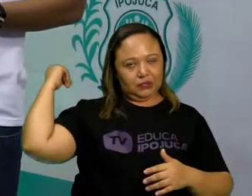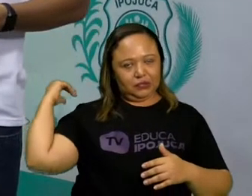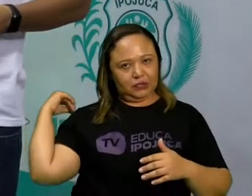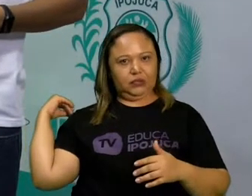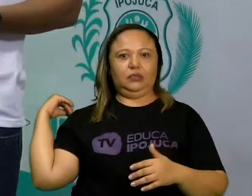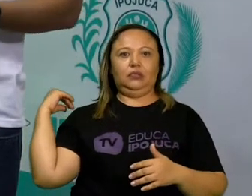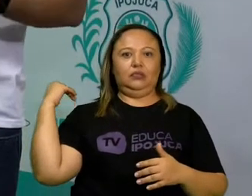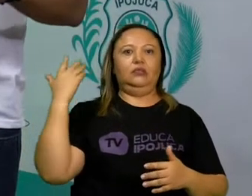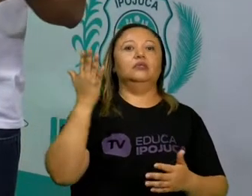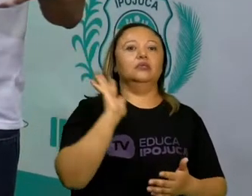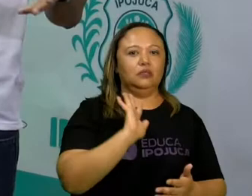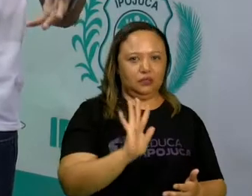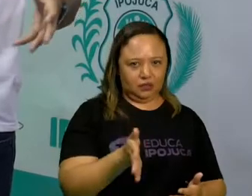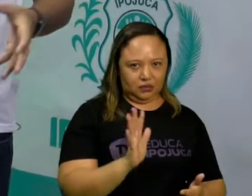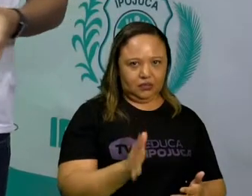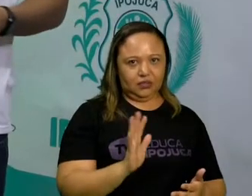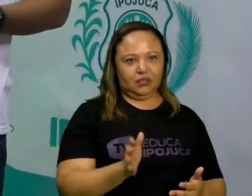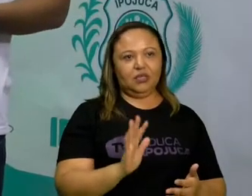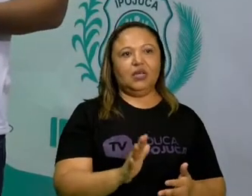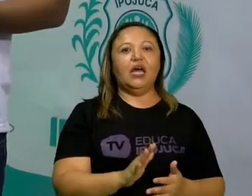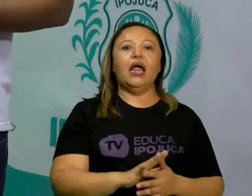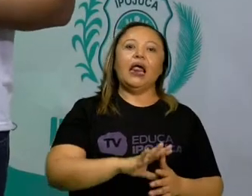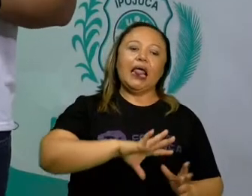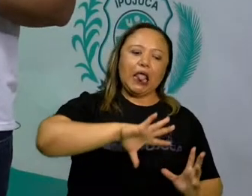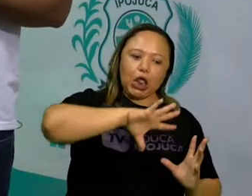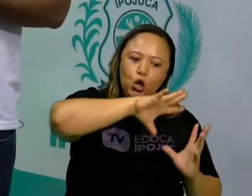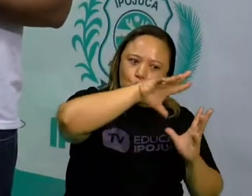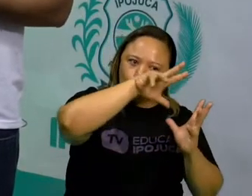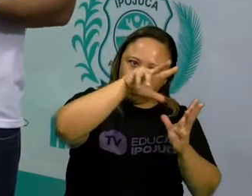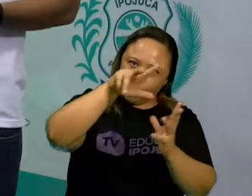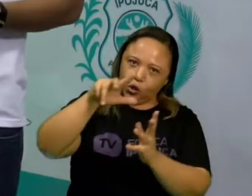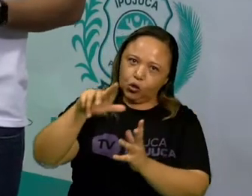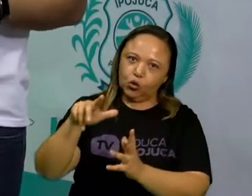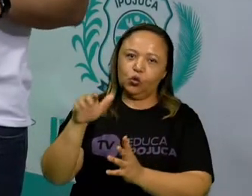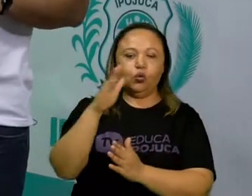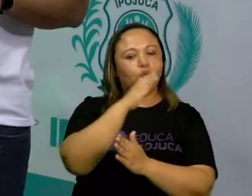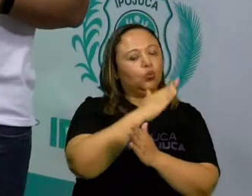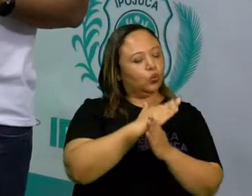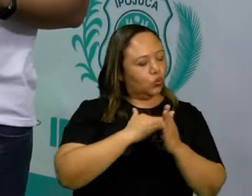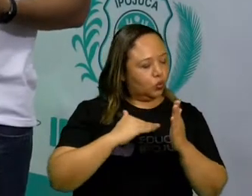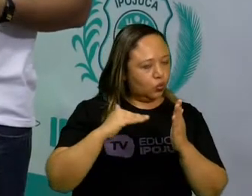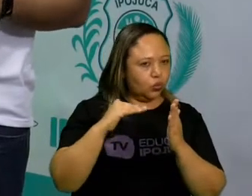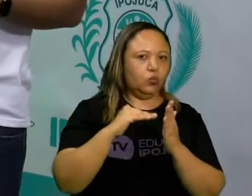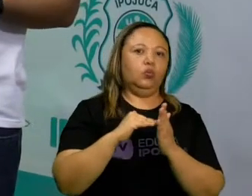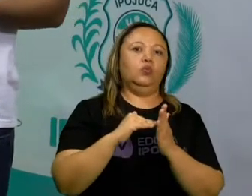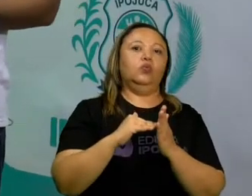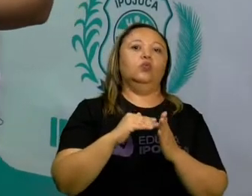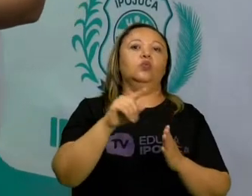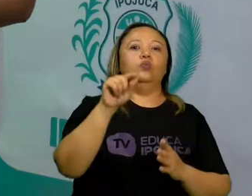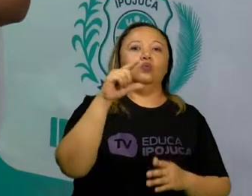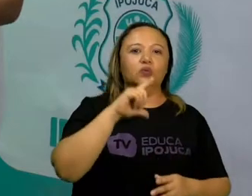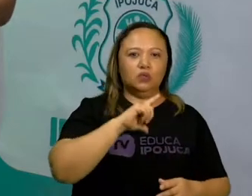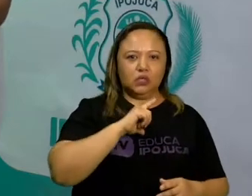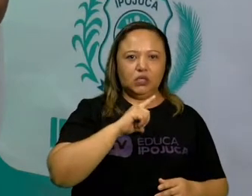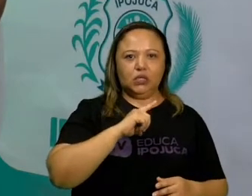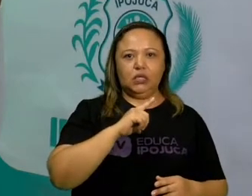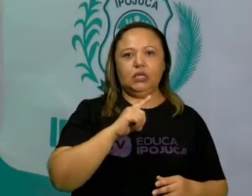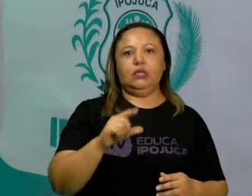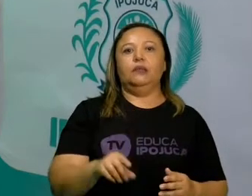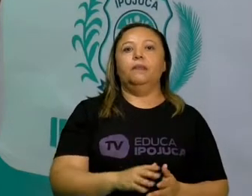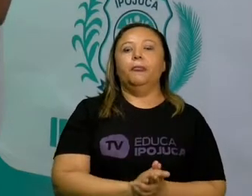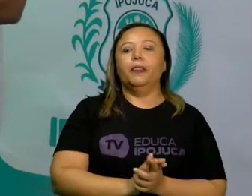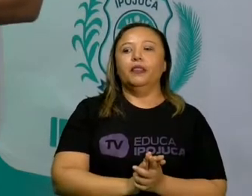jogar nas diversas partes do globo. Há registros de jogos encontrados em paredes de cavernas que são